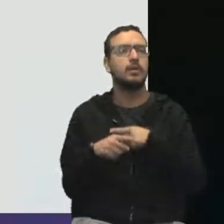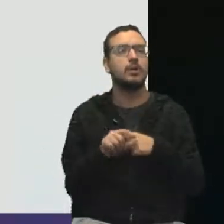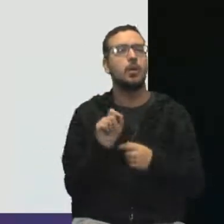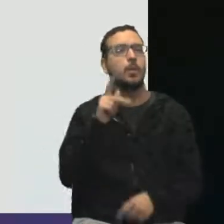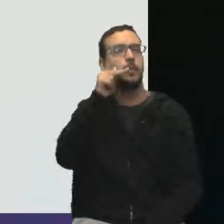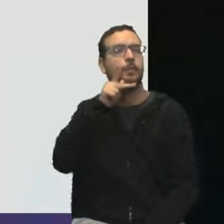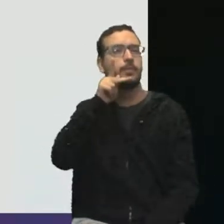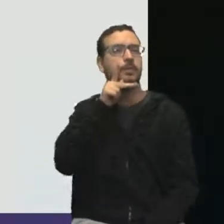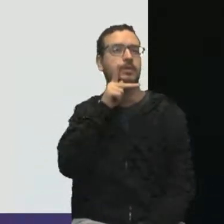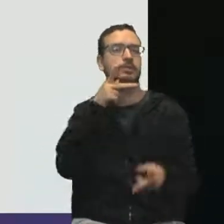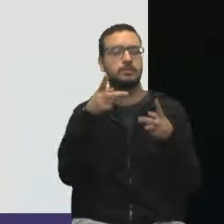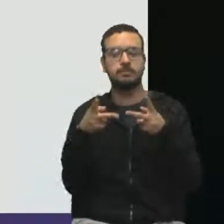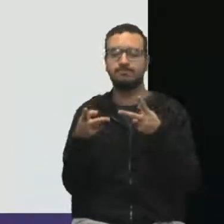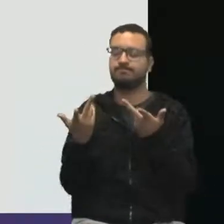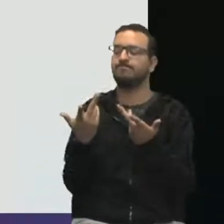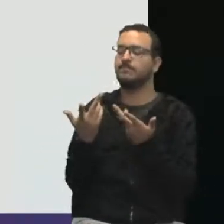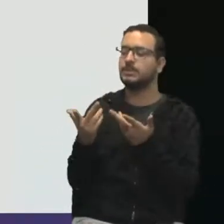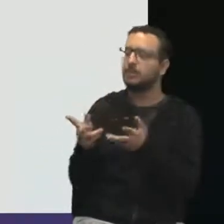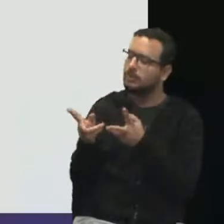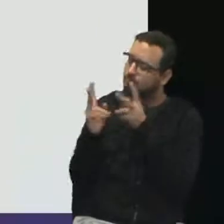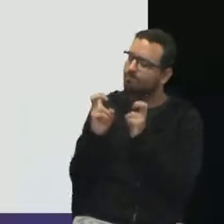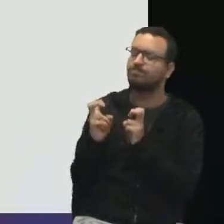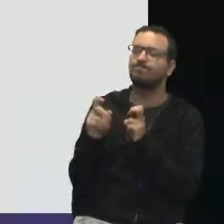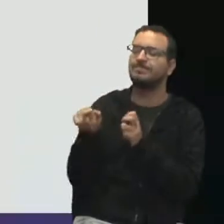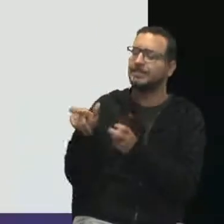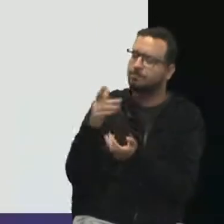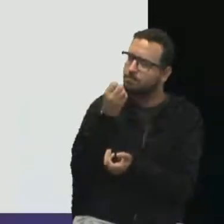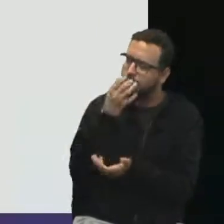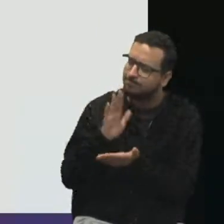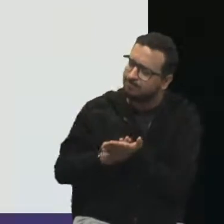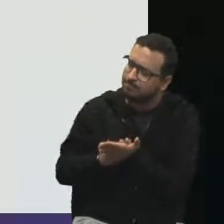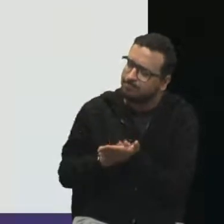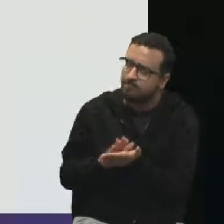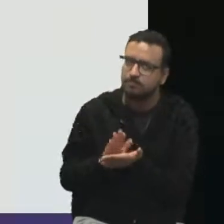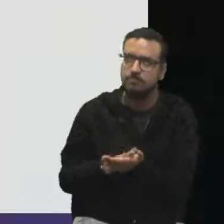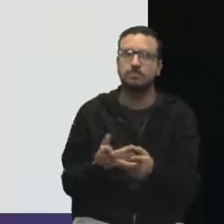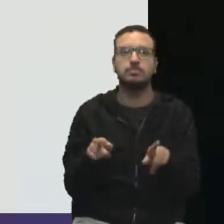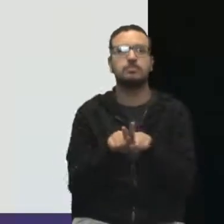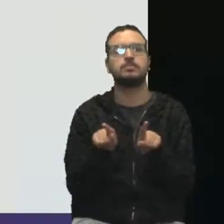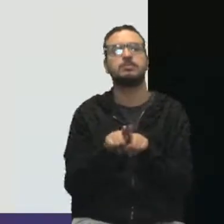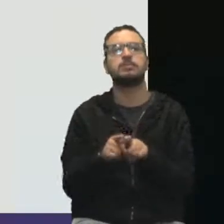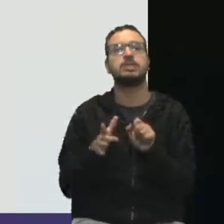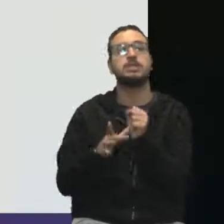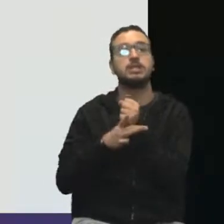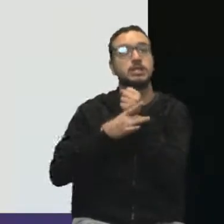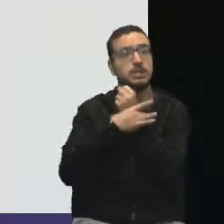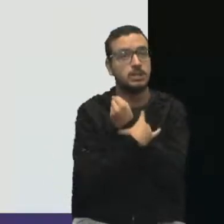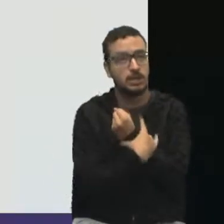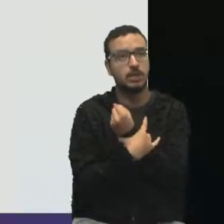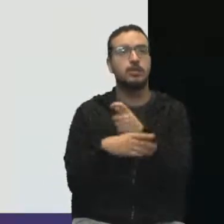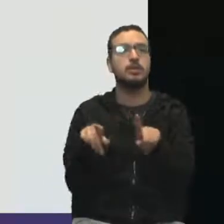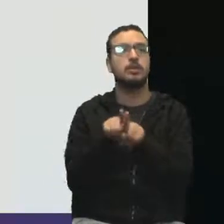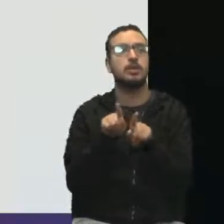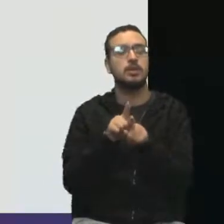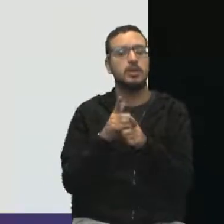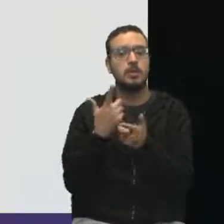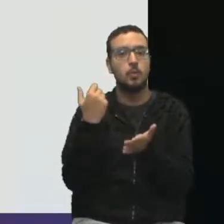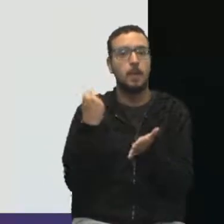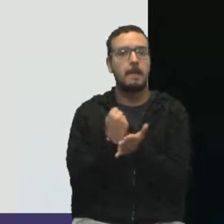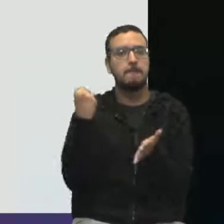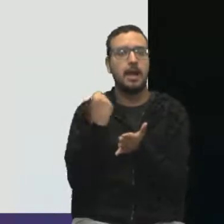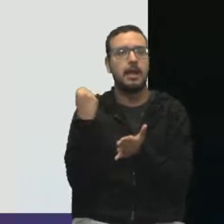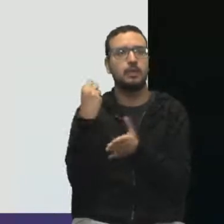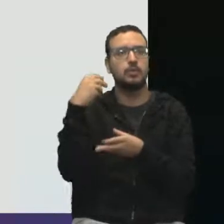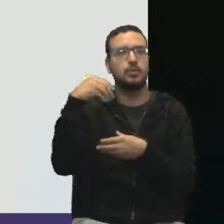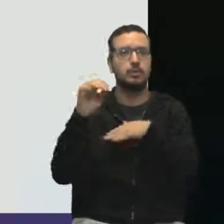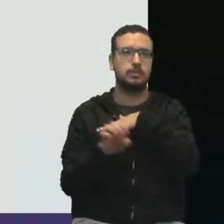políticas de reconhecimento e de recompensa. E ainda as políticas de segurança e as questões de impacto sobre a